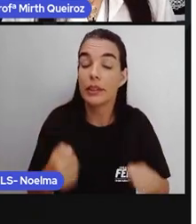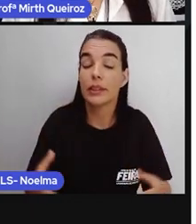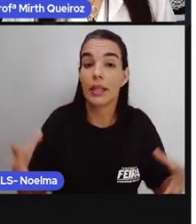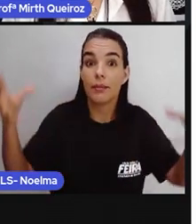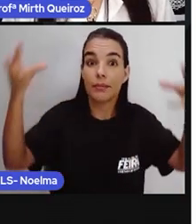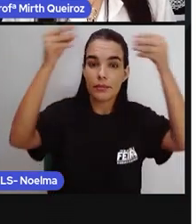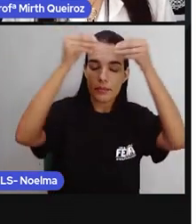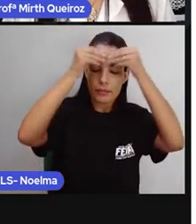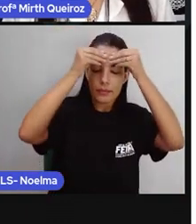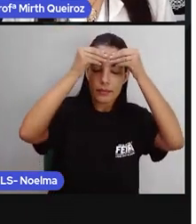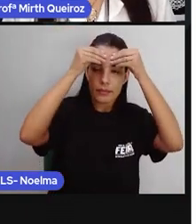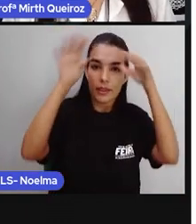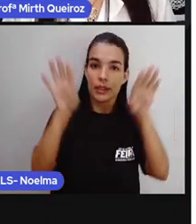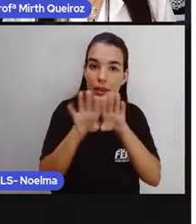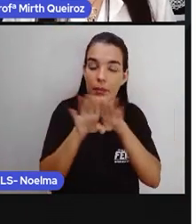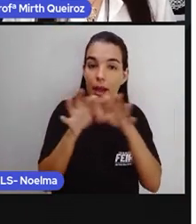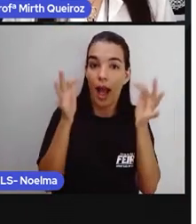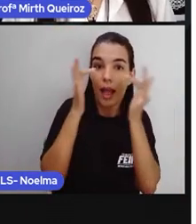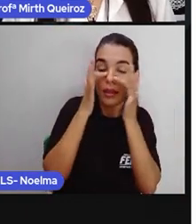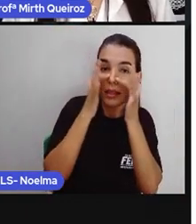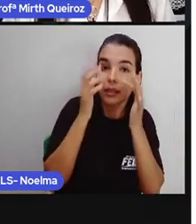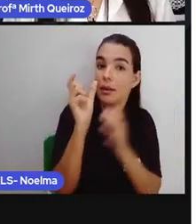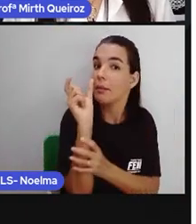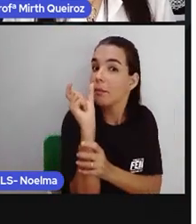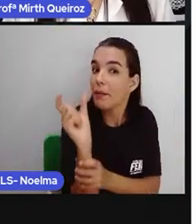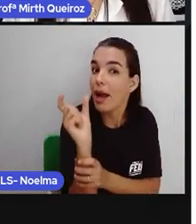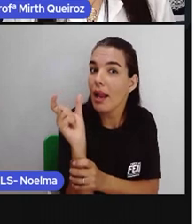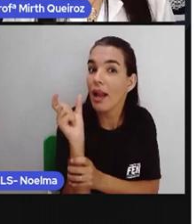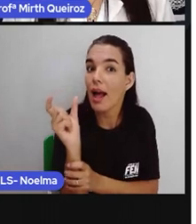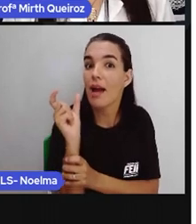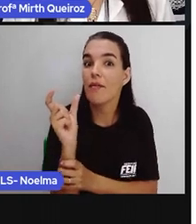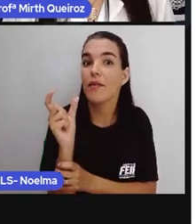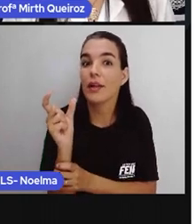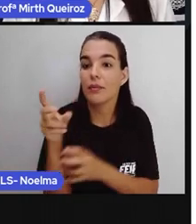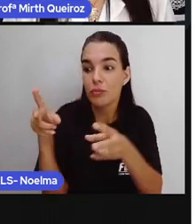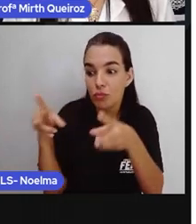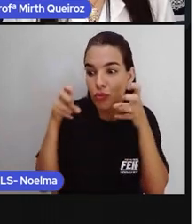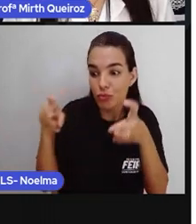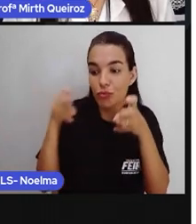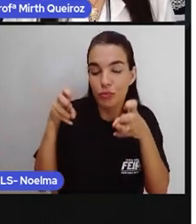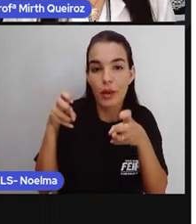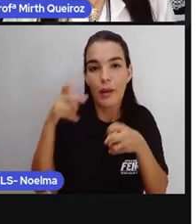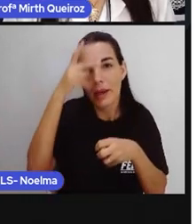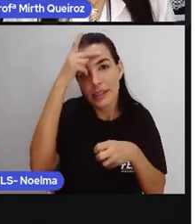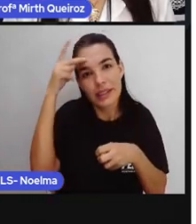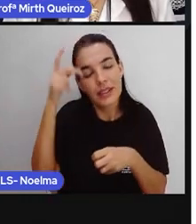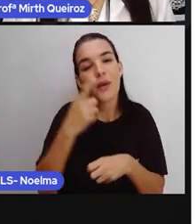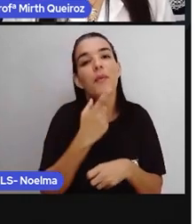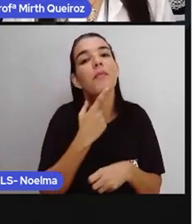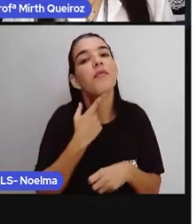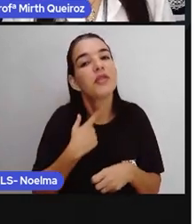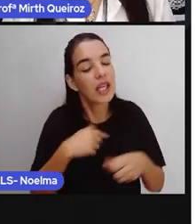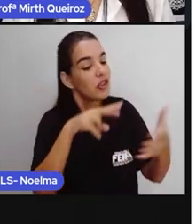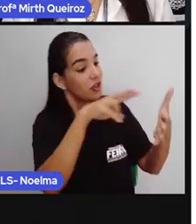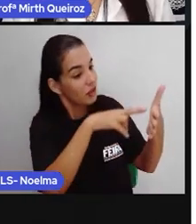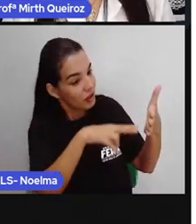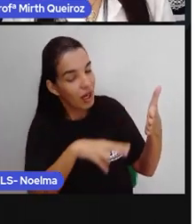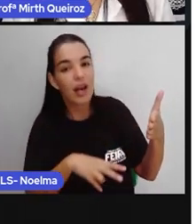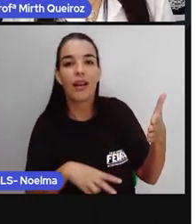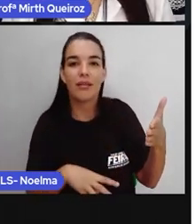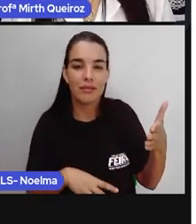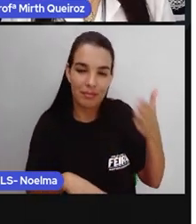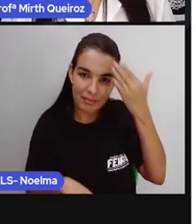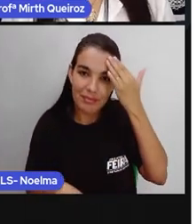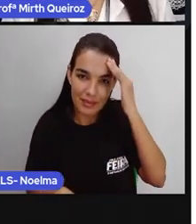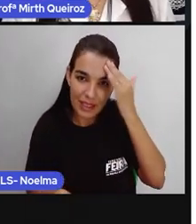atentos ao tipo de palavra, né? Vocês devem ficar atentos ao tipo de palavra que vocês vão colocar dentro do texto para que não